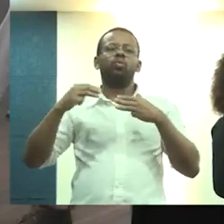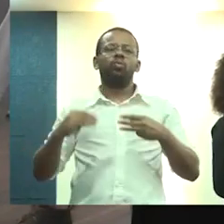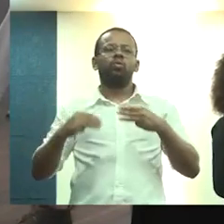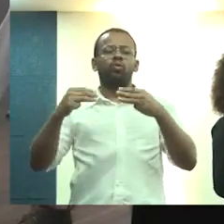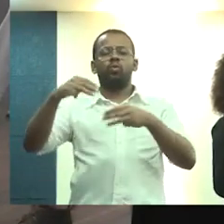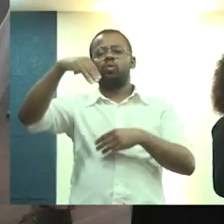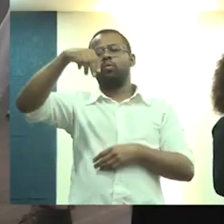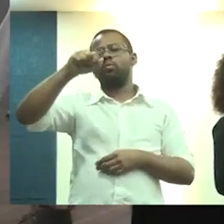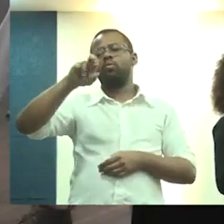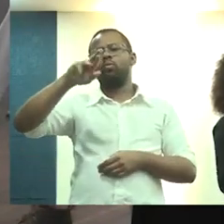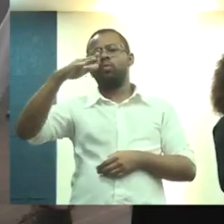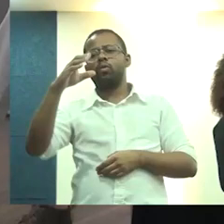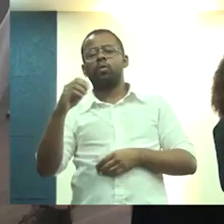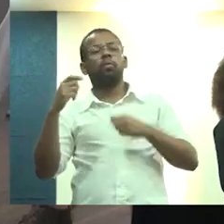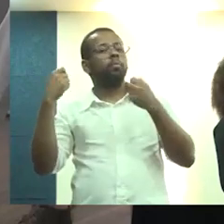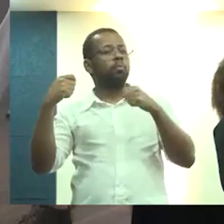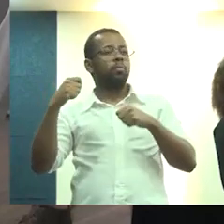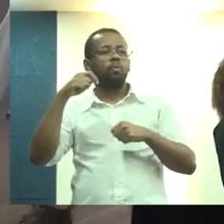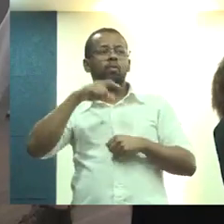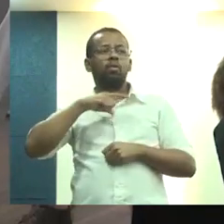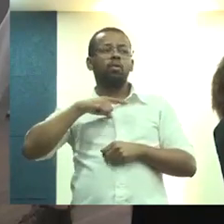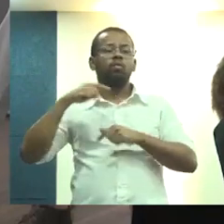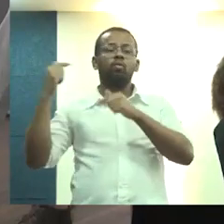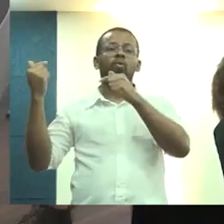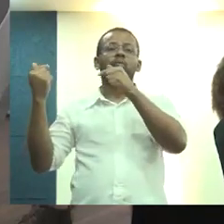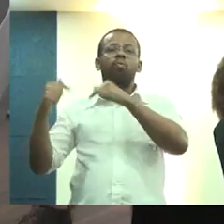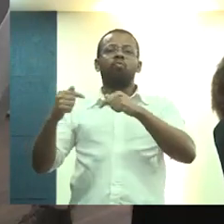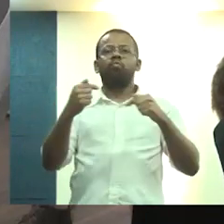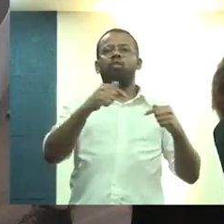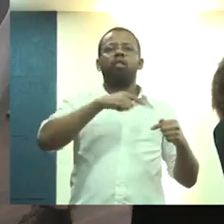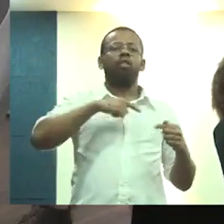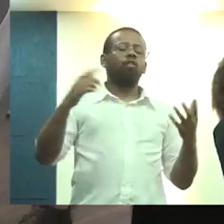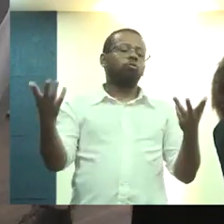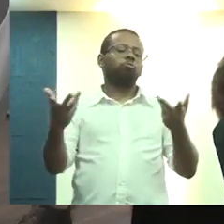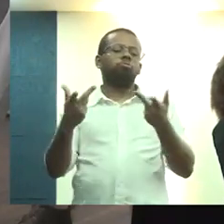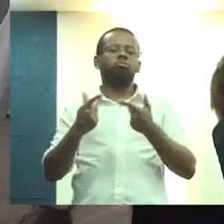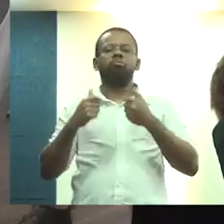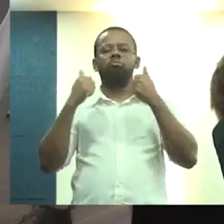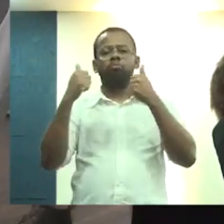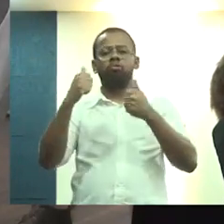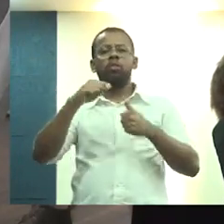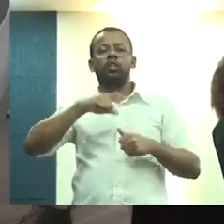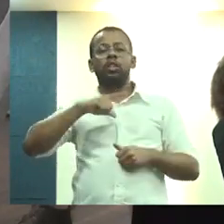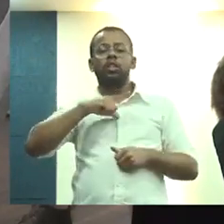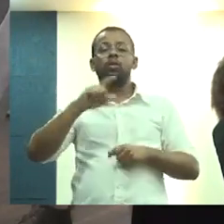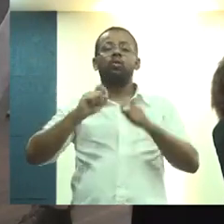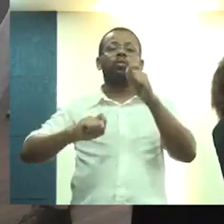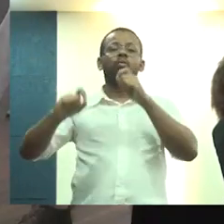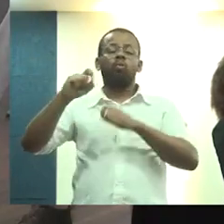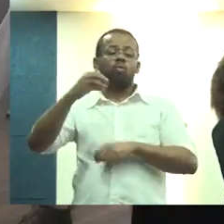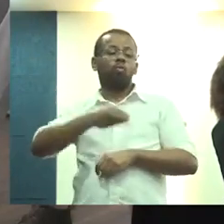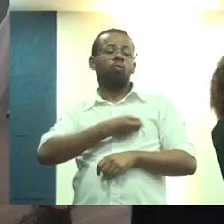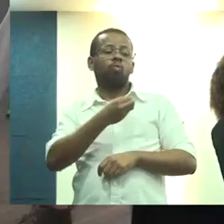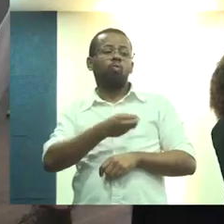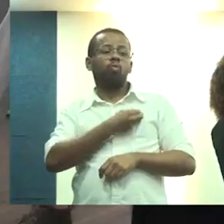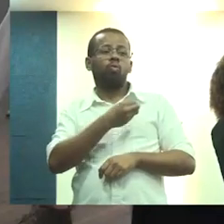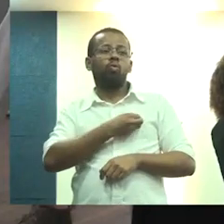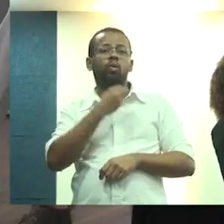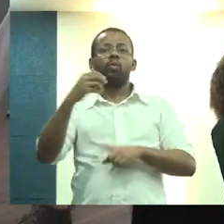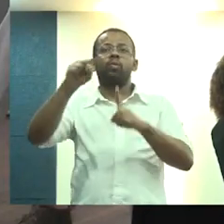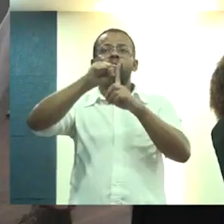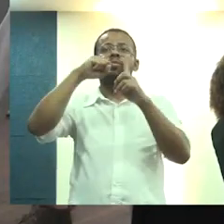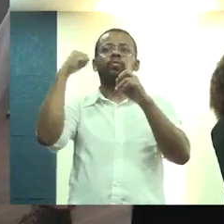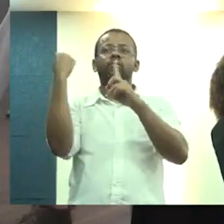é que a gente precisa entregar políticas públicas com outra qualidade, que esse momento exige uma intensa participação